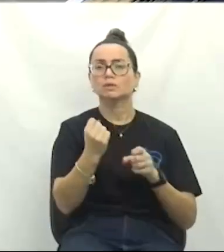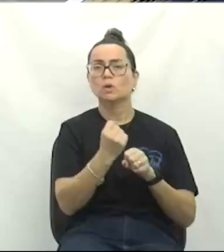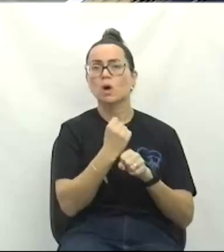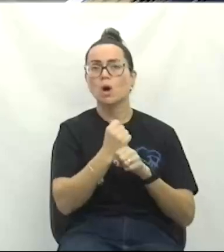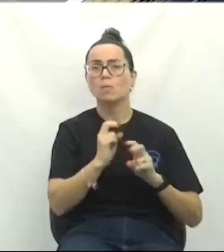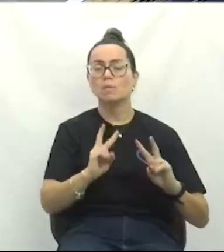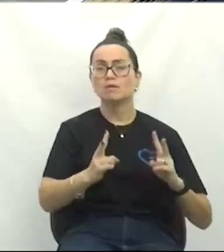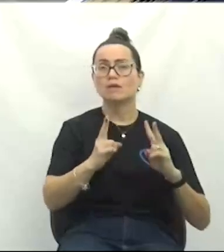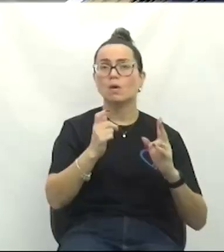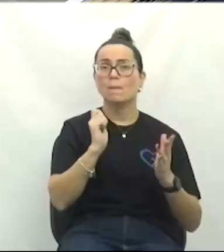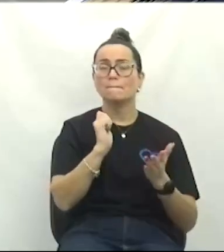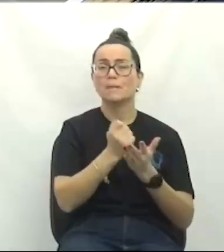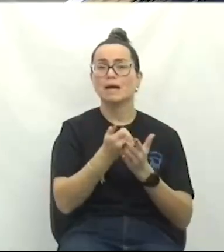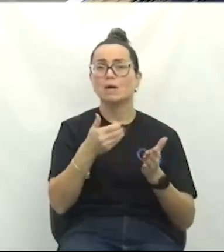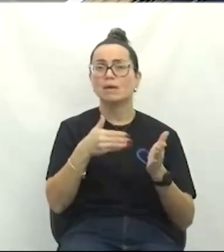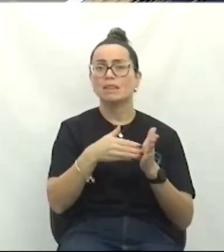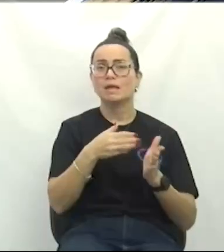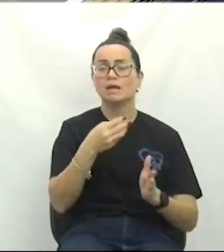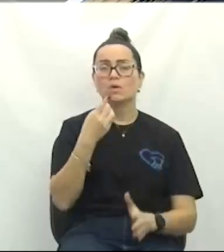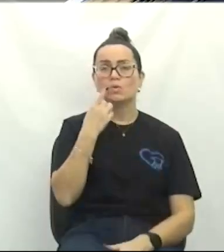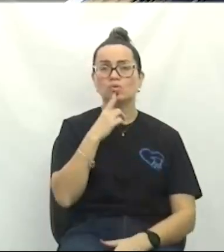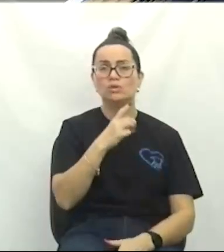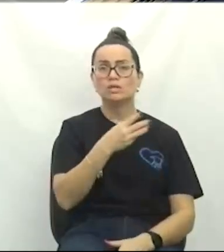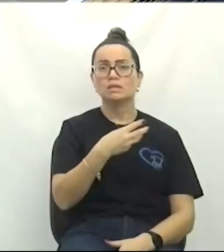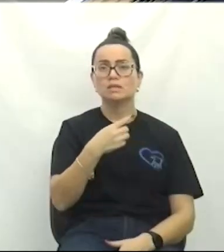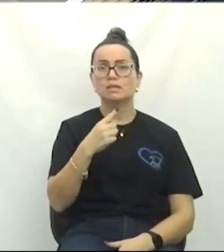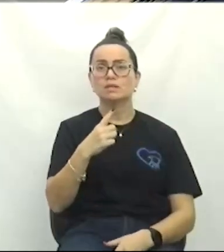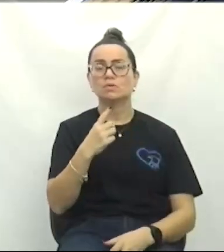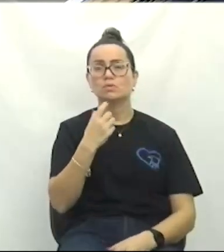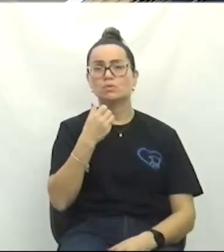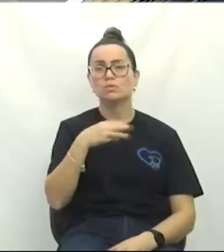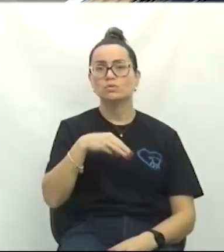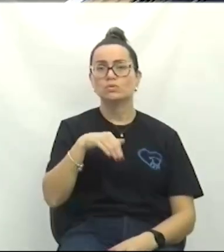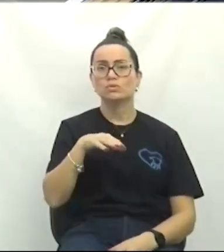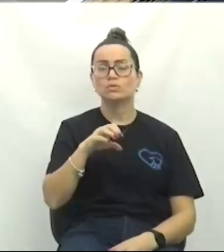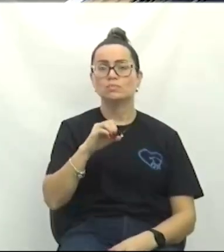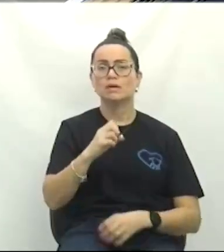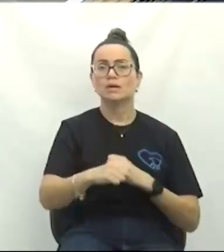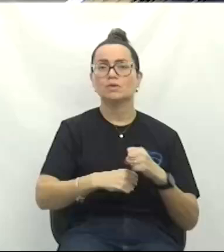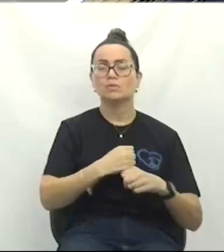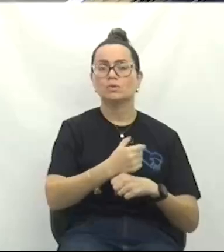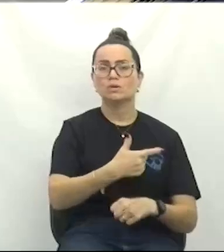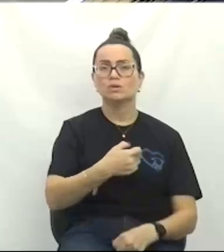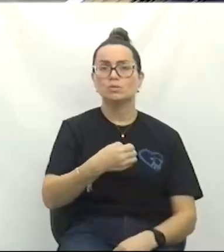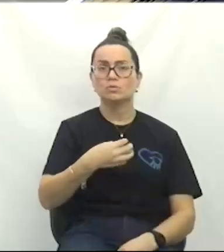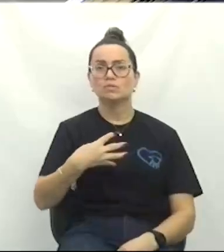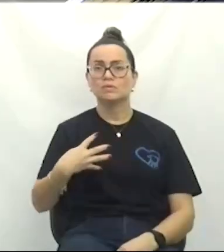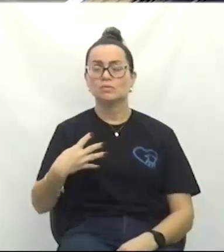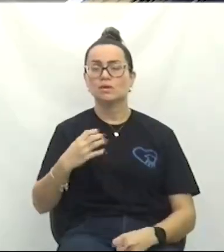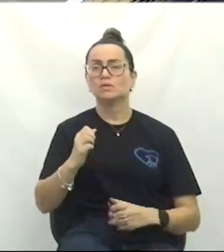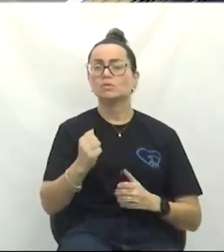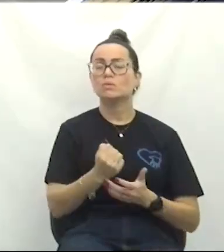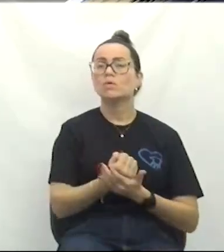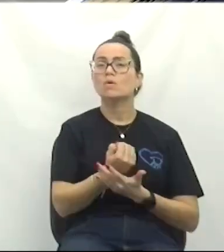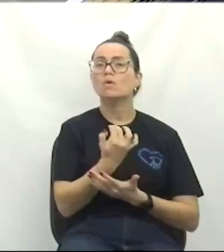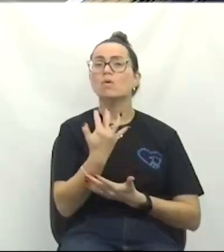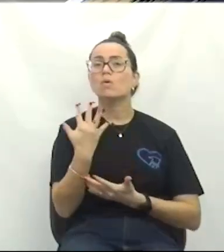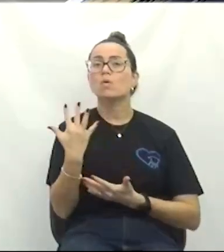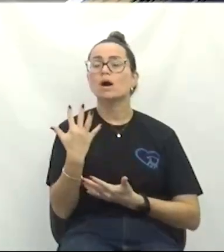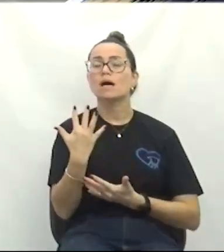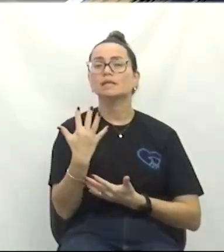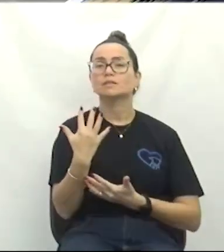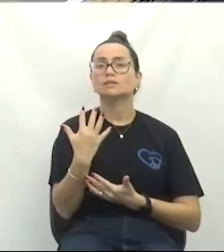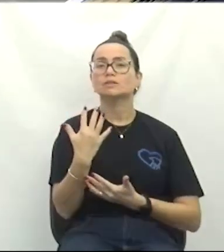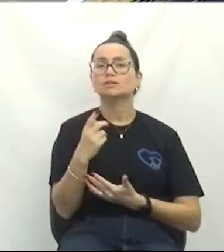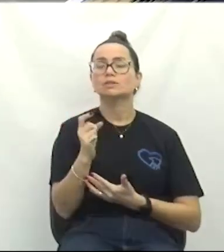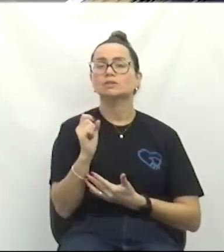pagos até 31 de maio de 2024? Quais os critérios para as liberações